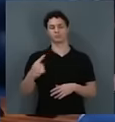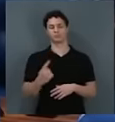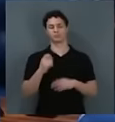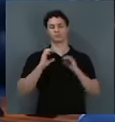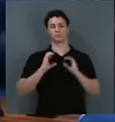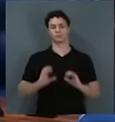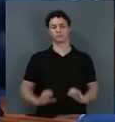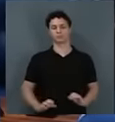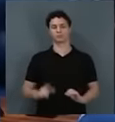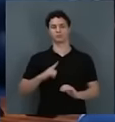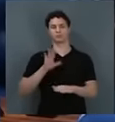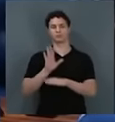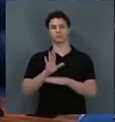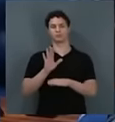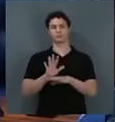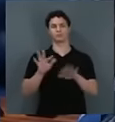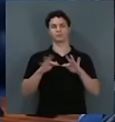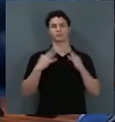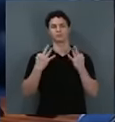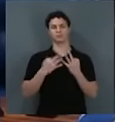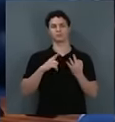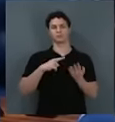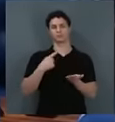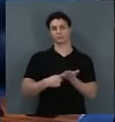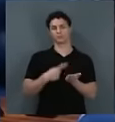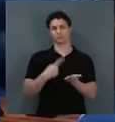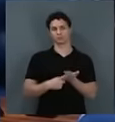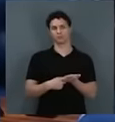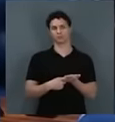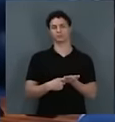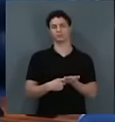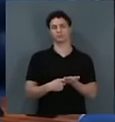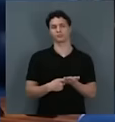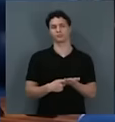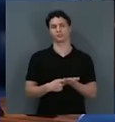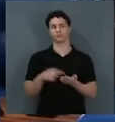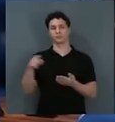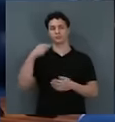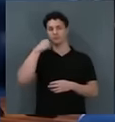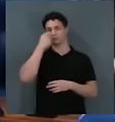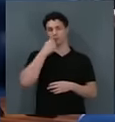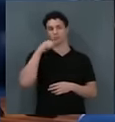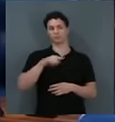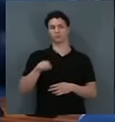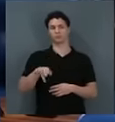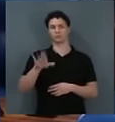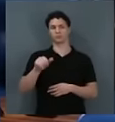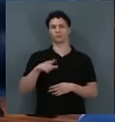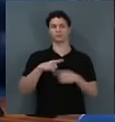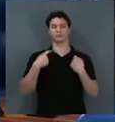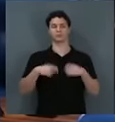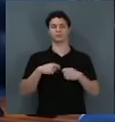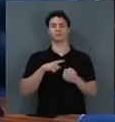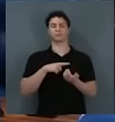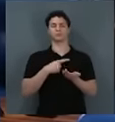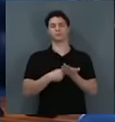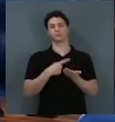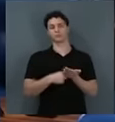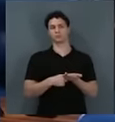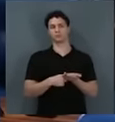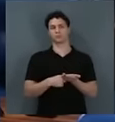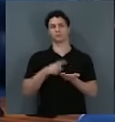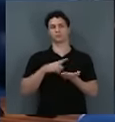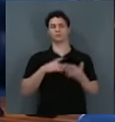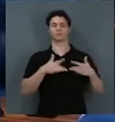ajudar essa família. Eu tenho o compromisso, senador Zequinha Marinho, eu tenho que ter o compromisso de ter